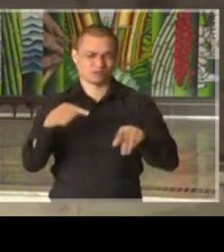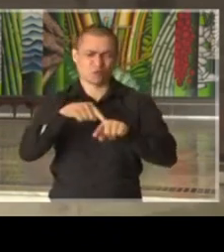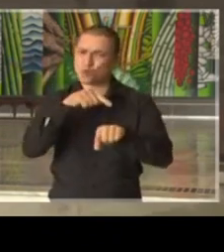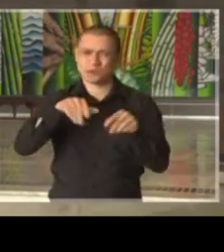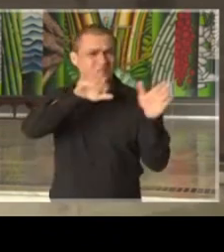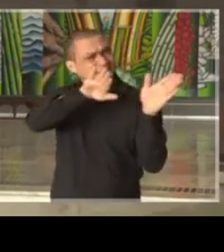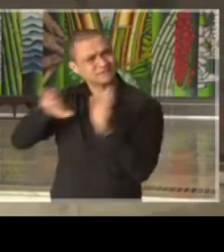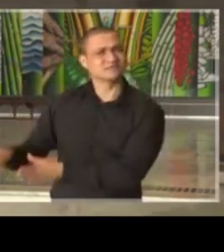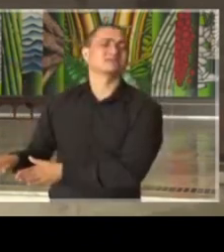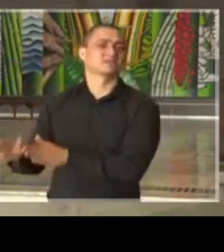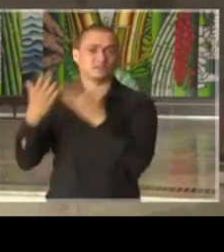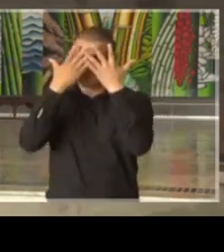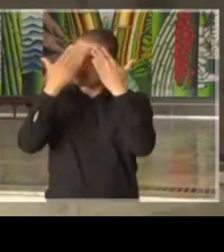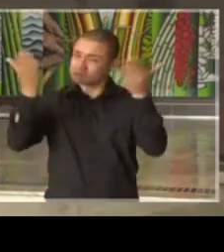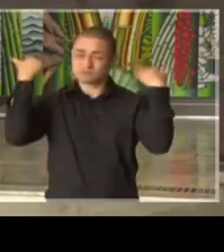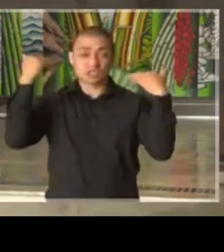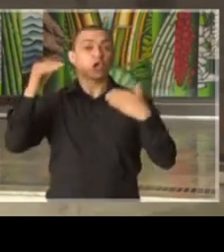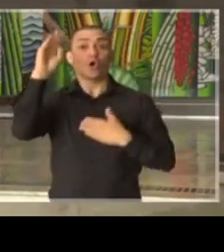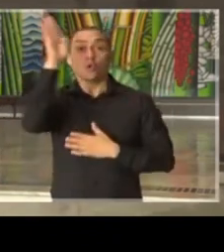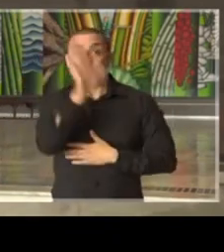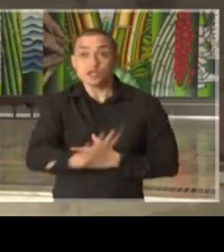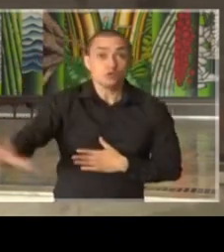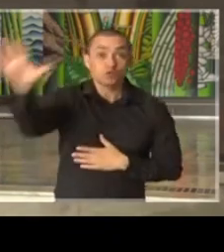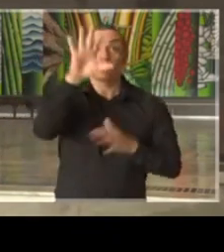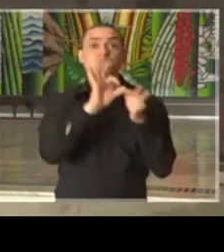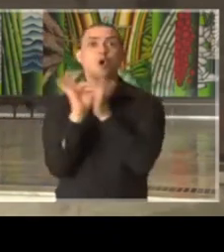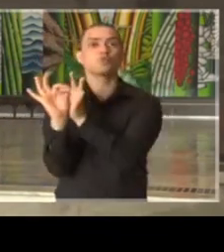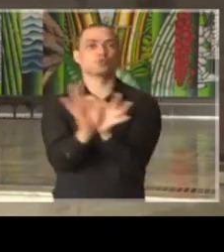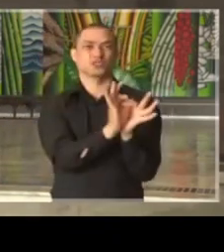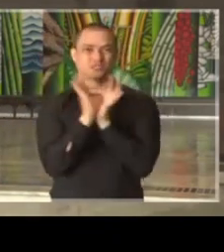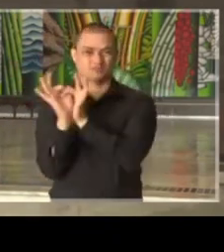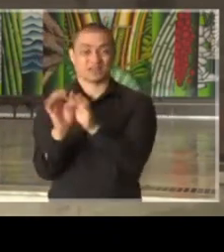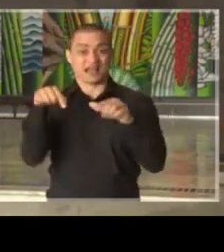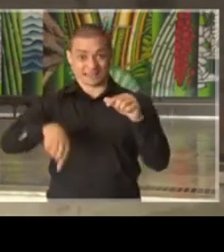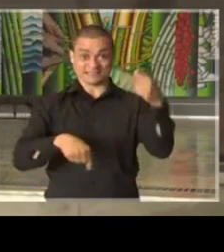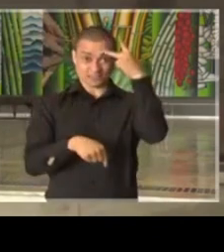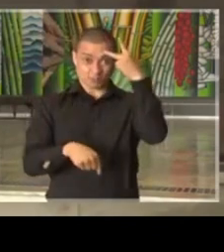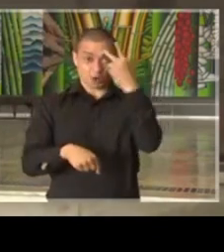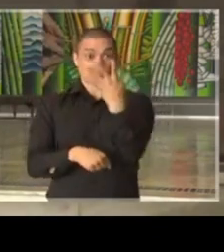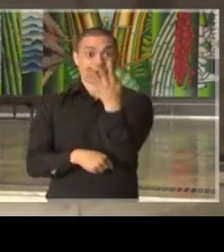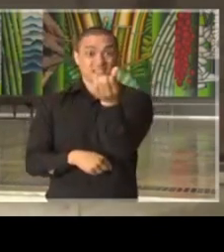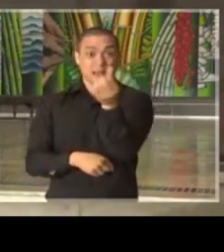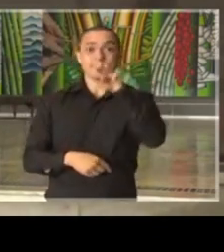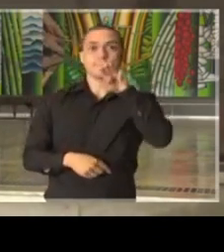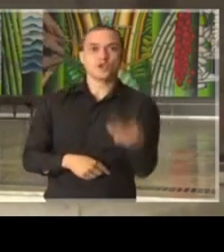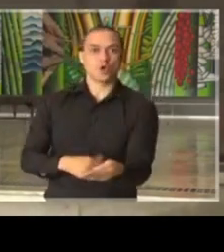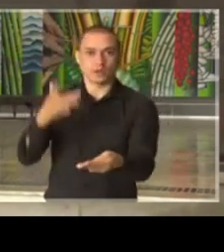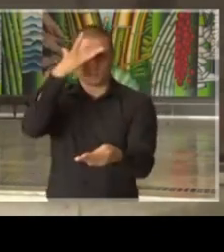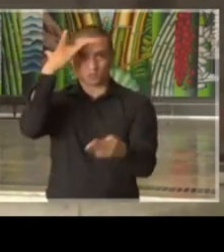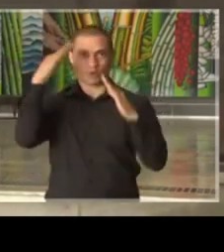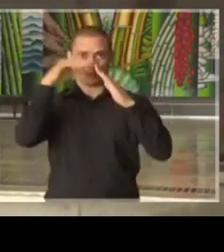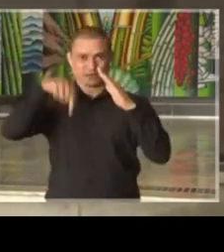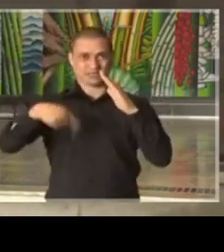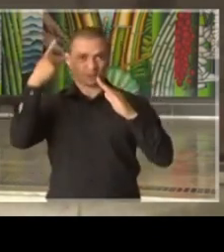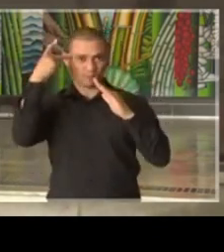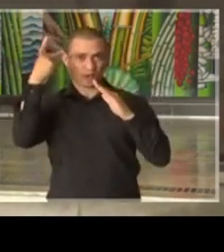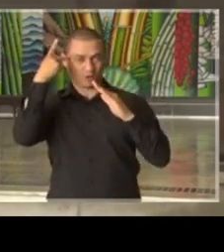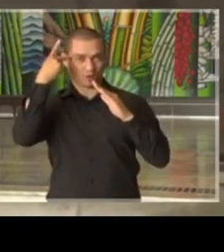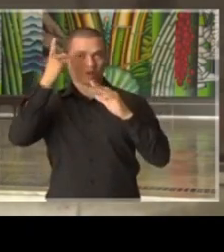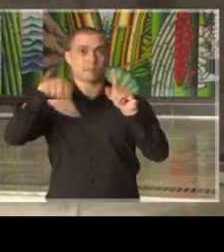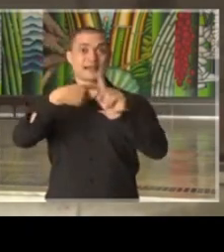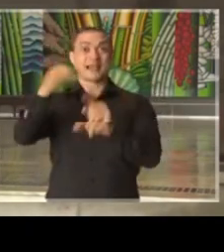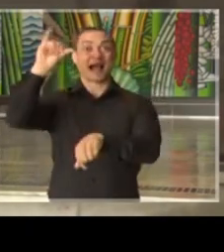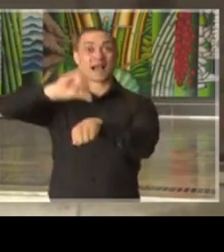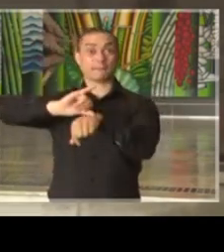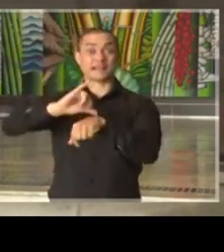os brasileiros têm que estar unidos. E aqui em São Paulo, os 46 milhões de brasileiros, onde se incluem os 13 milhões de brasileiros na